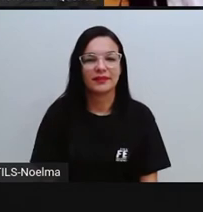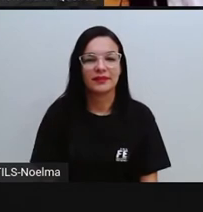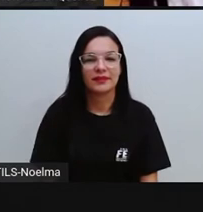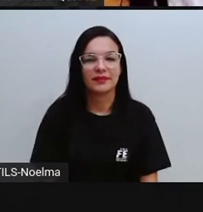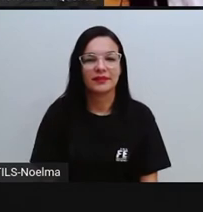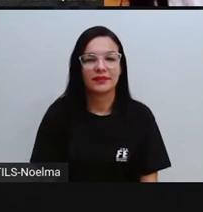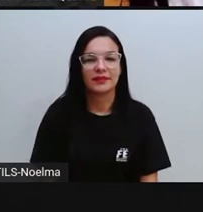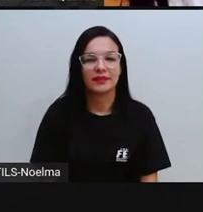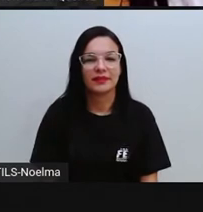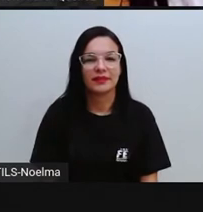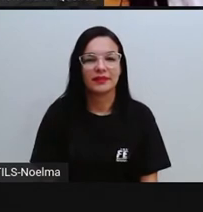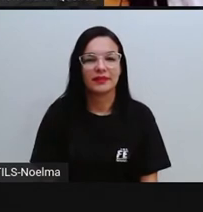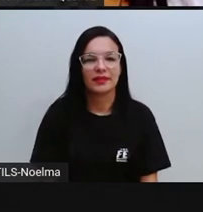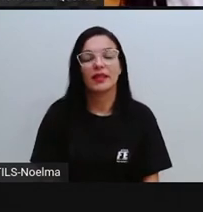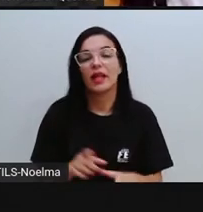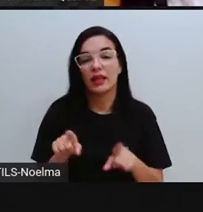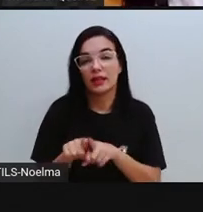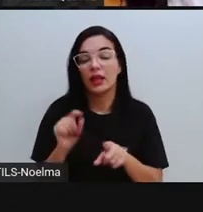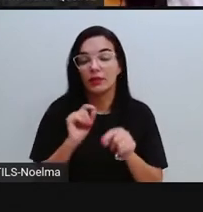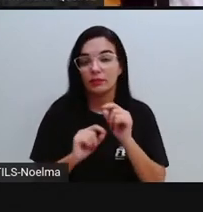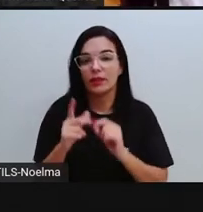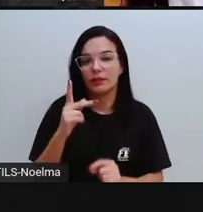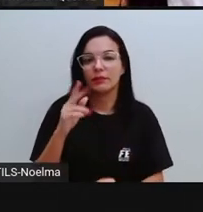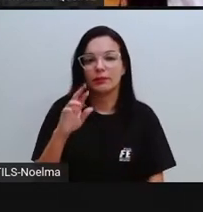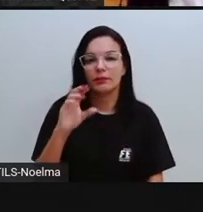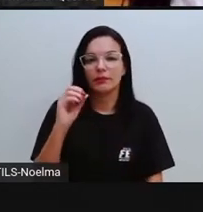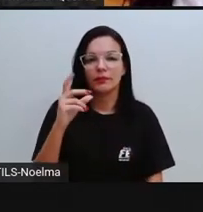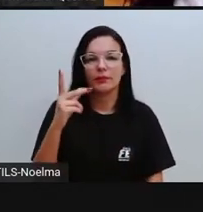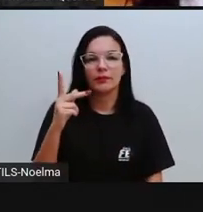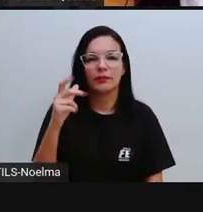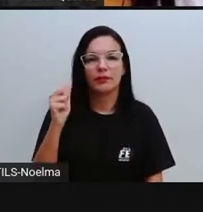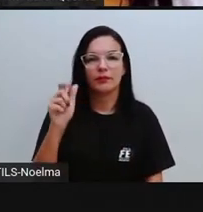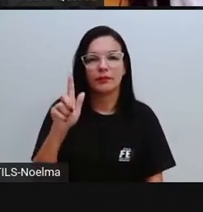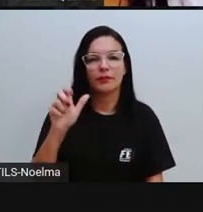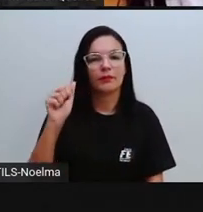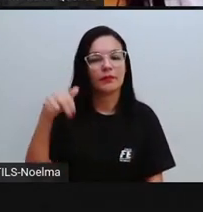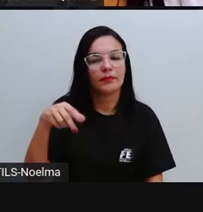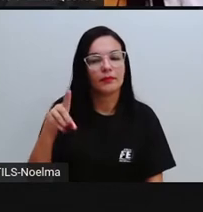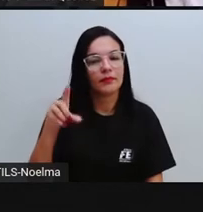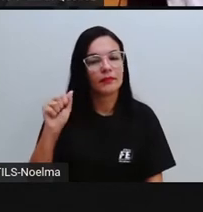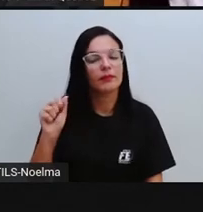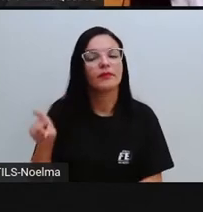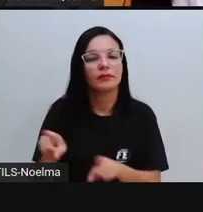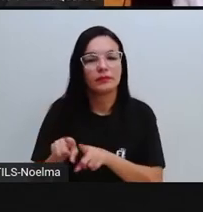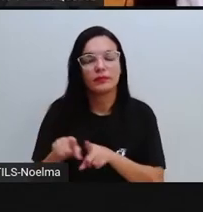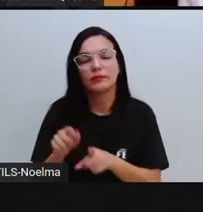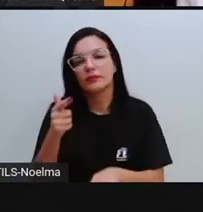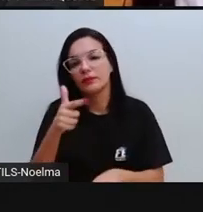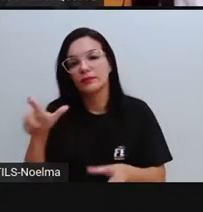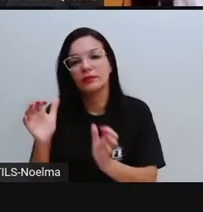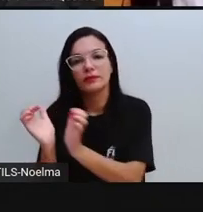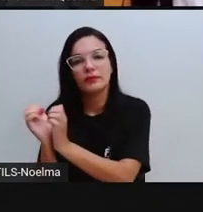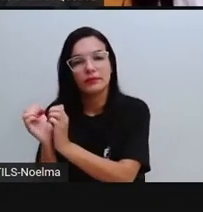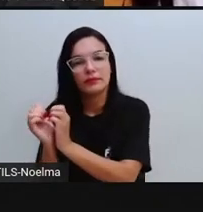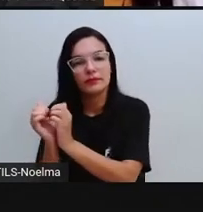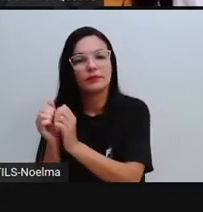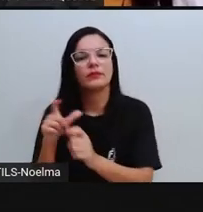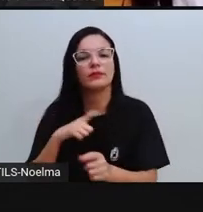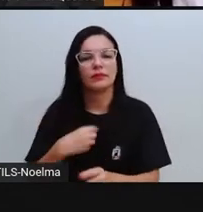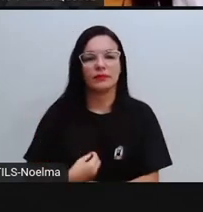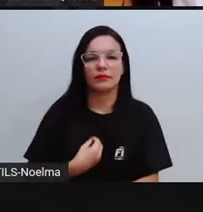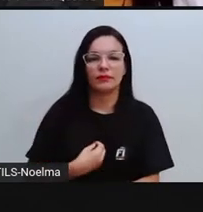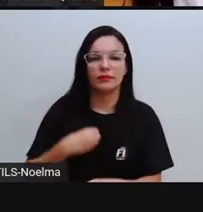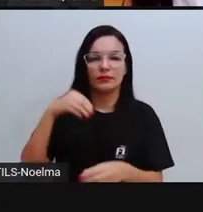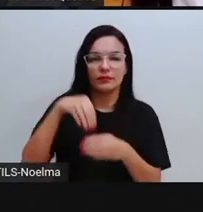temos uma propaganda que é um outro tipo de gênero e que está presente aí no